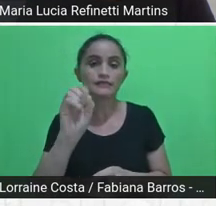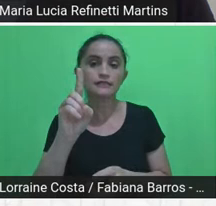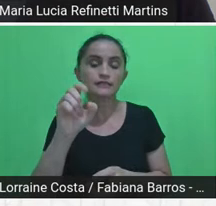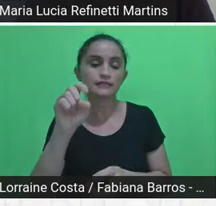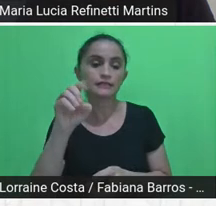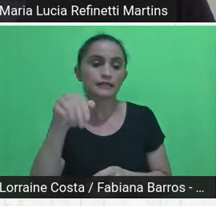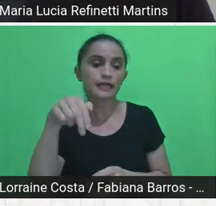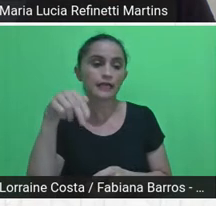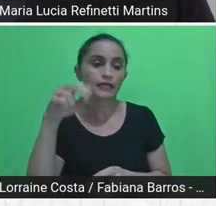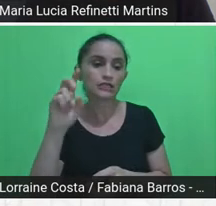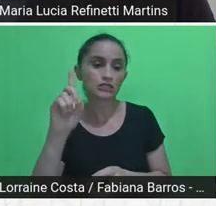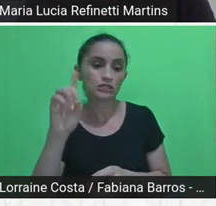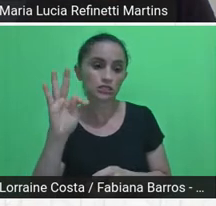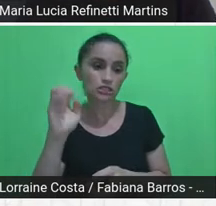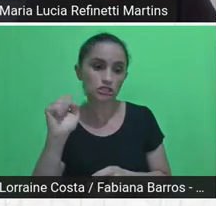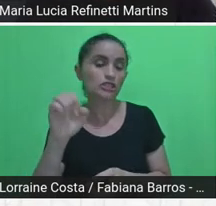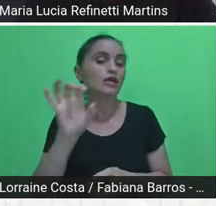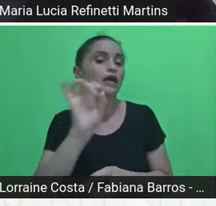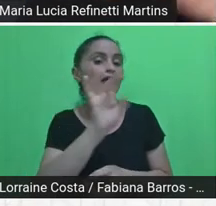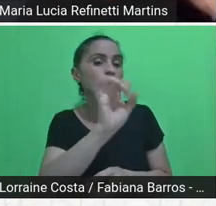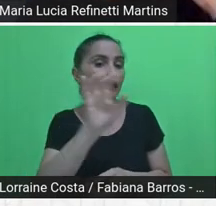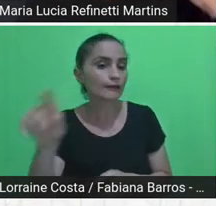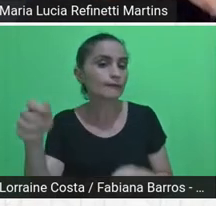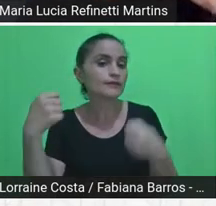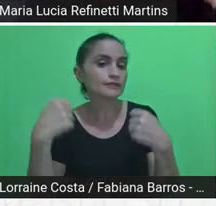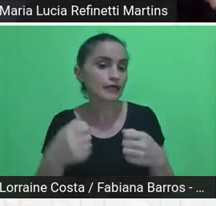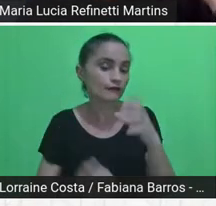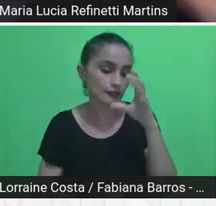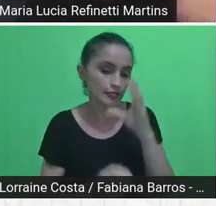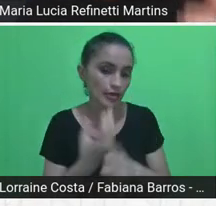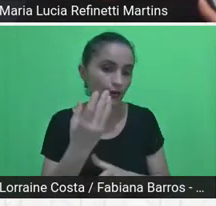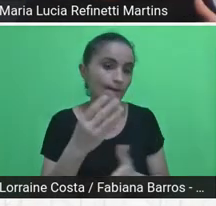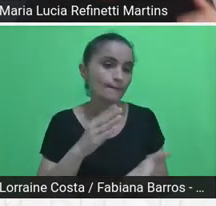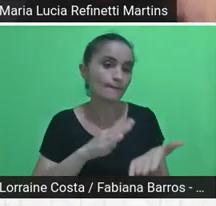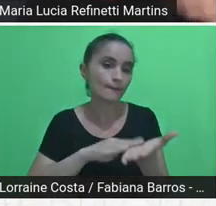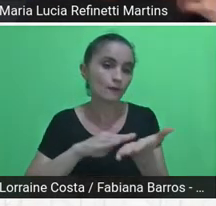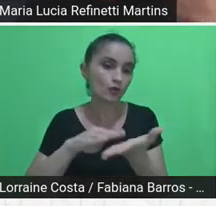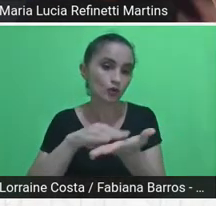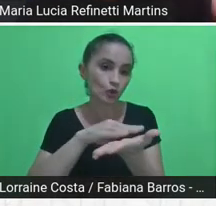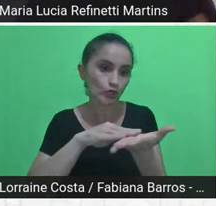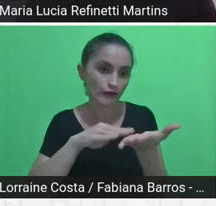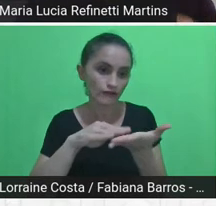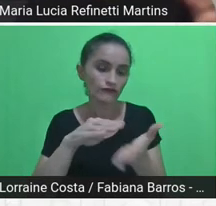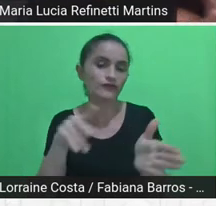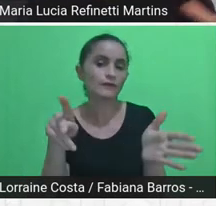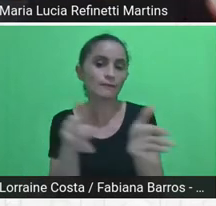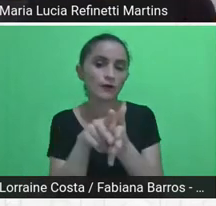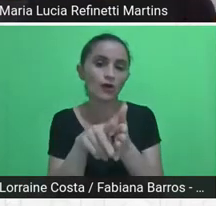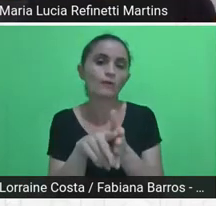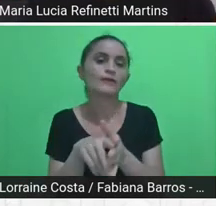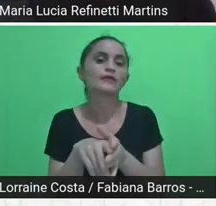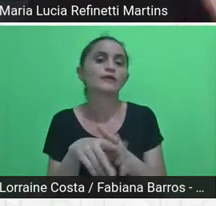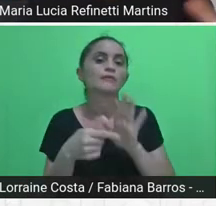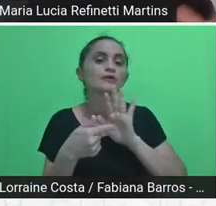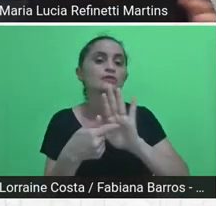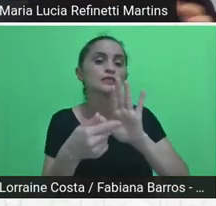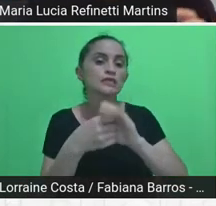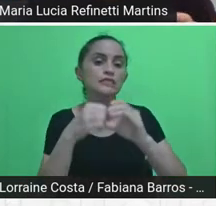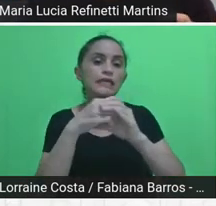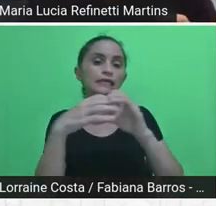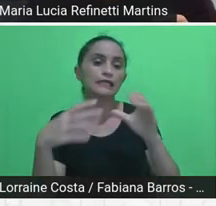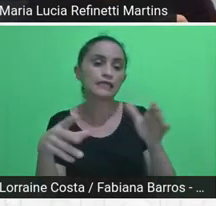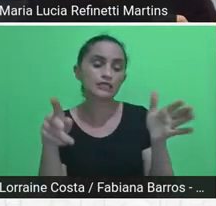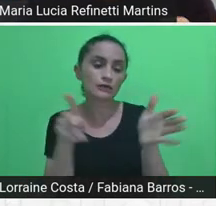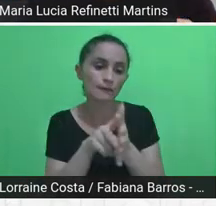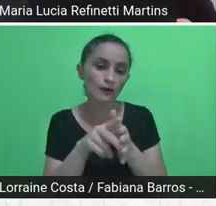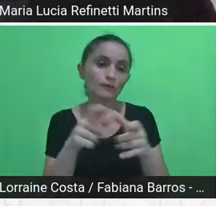cada subprefeitura, que então foi um levantamento, uma caracterização feita tanto,